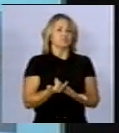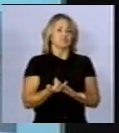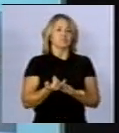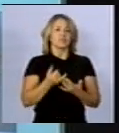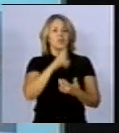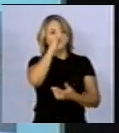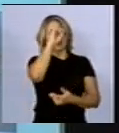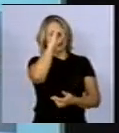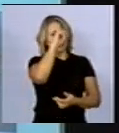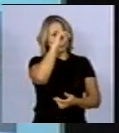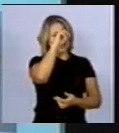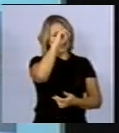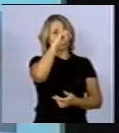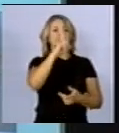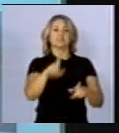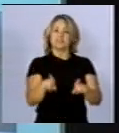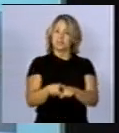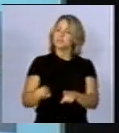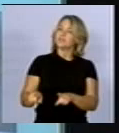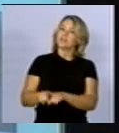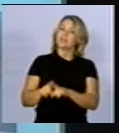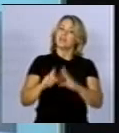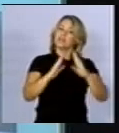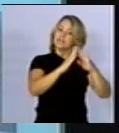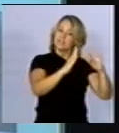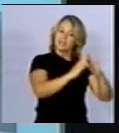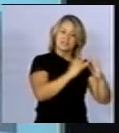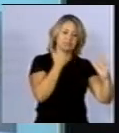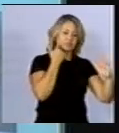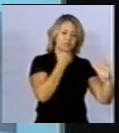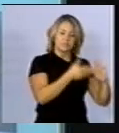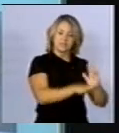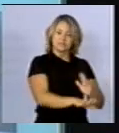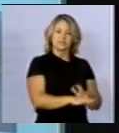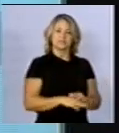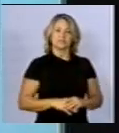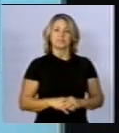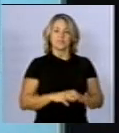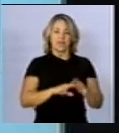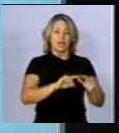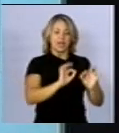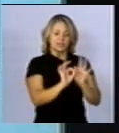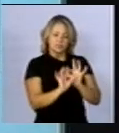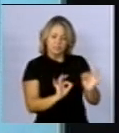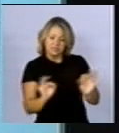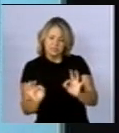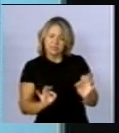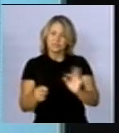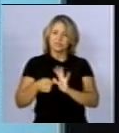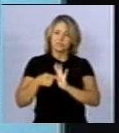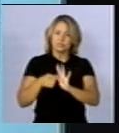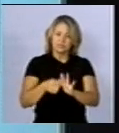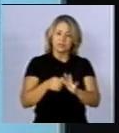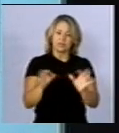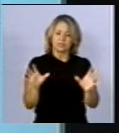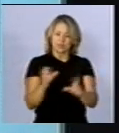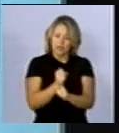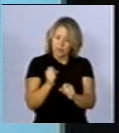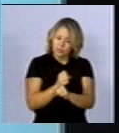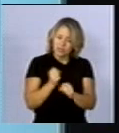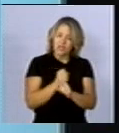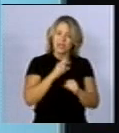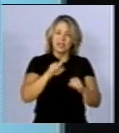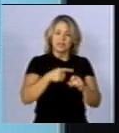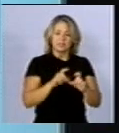hospitais, quer dizer, foi uma medição em hospital, e residências. Essas medições foram todas registradas, quer estão tabuladas, e